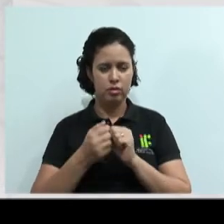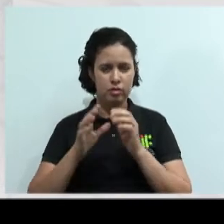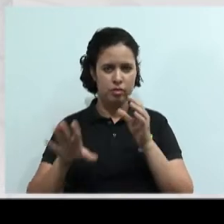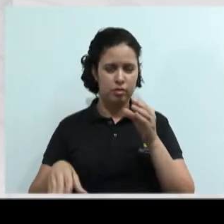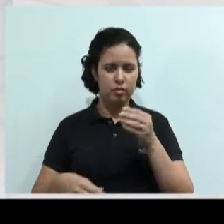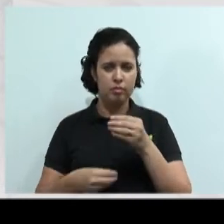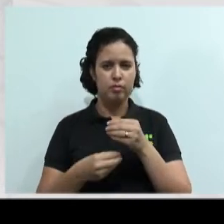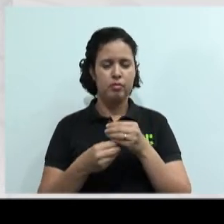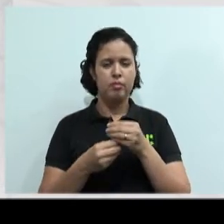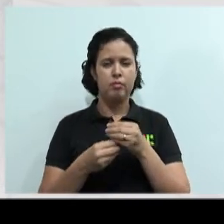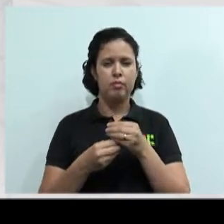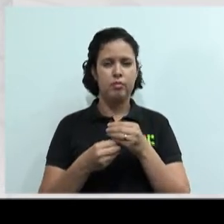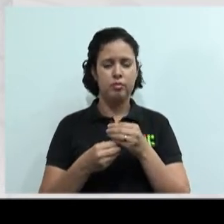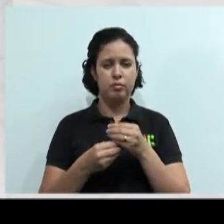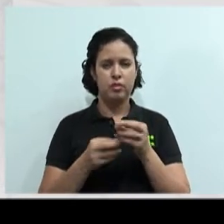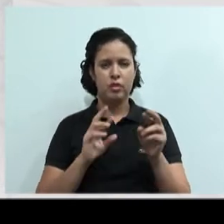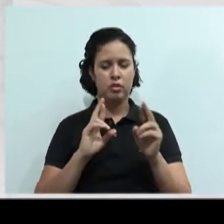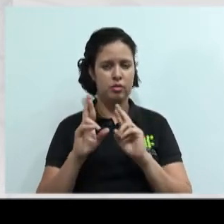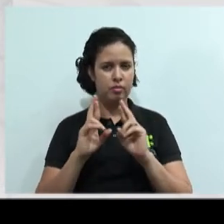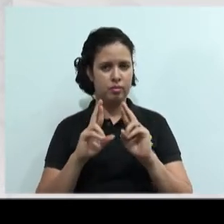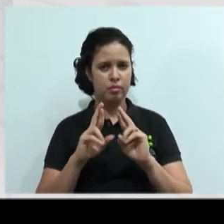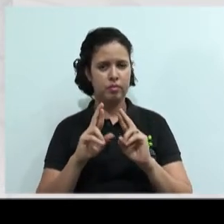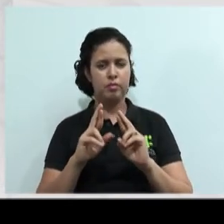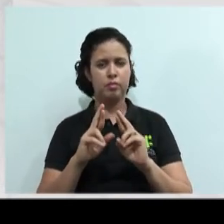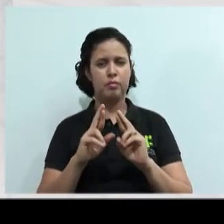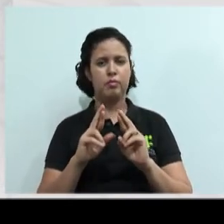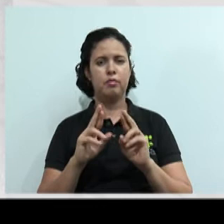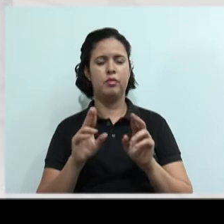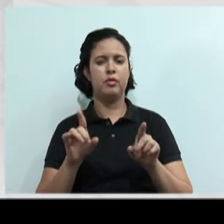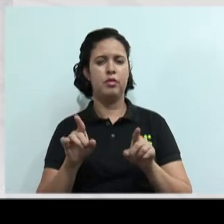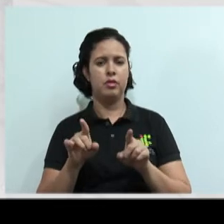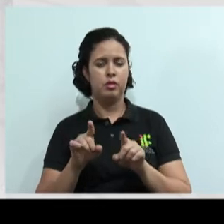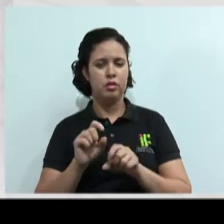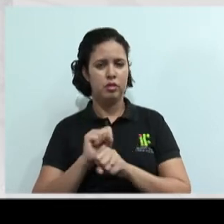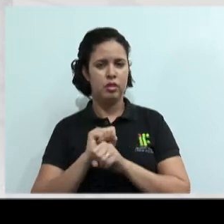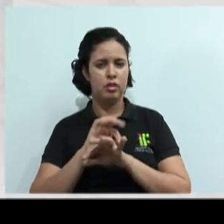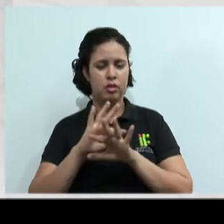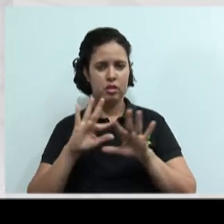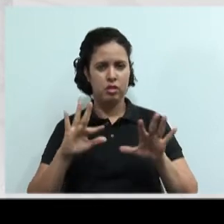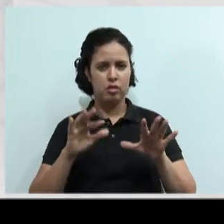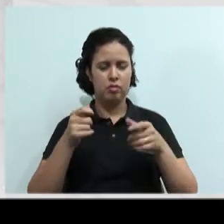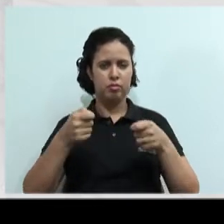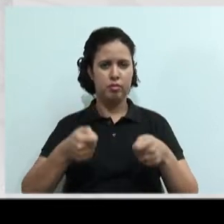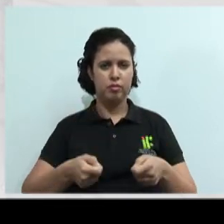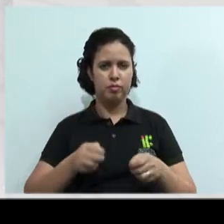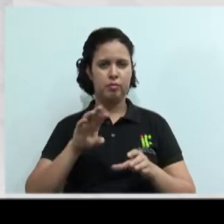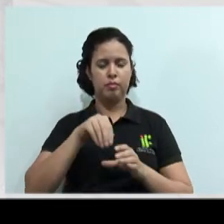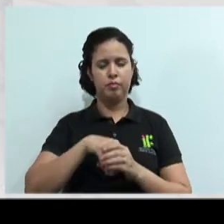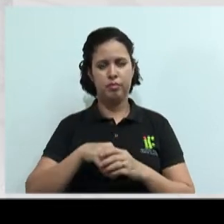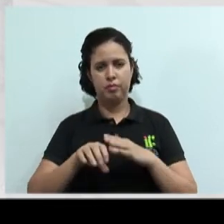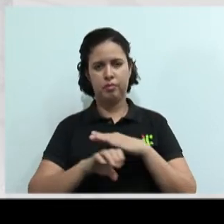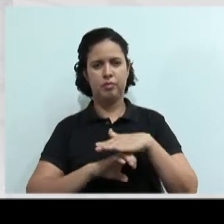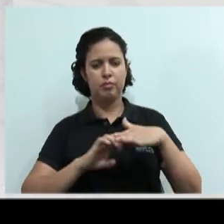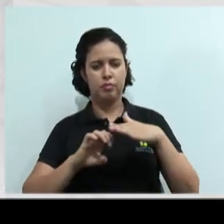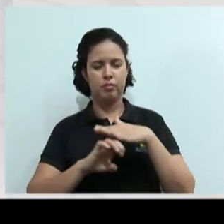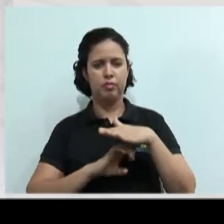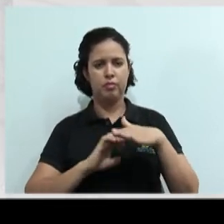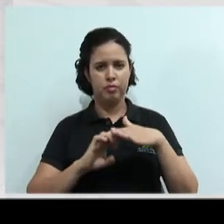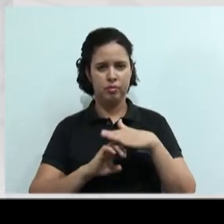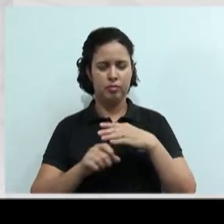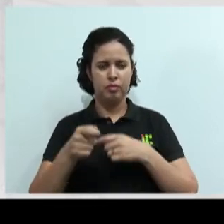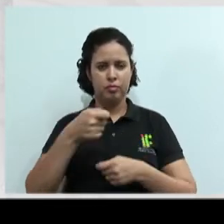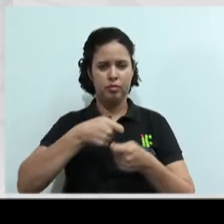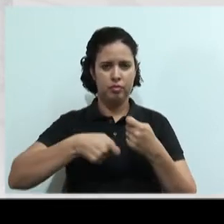abordagem aí, relacional, ok? Esclareça bem a sua posição dentro da organização, dentro da